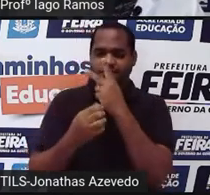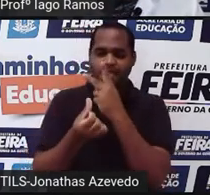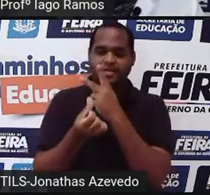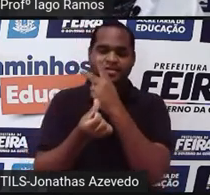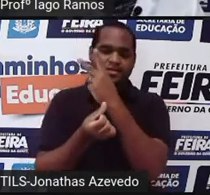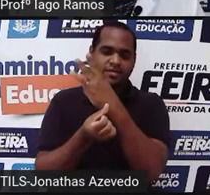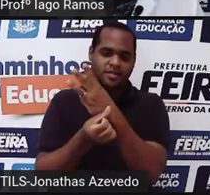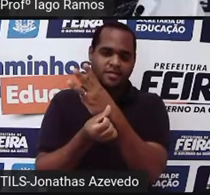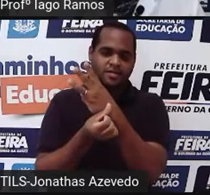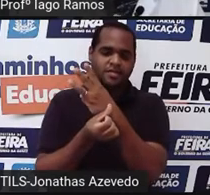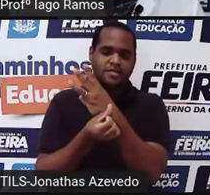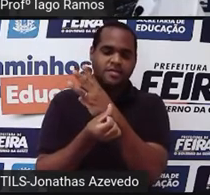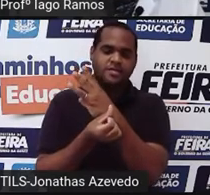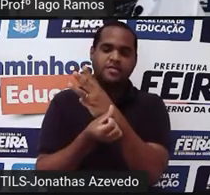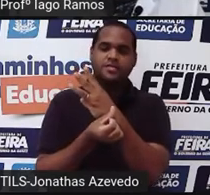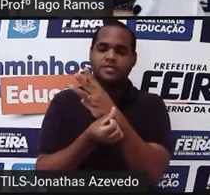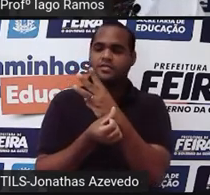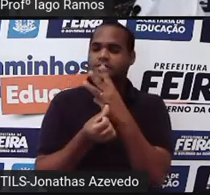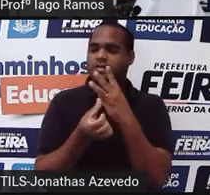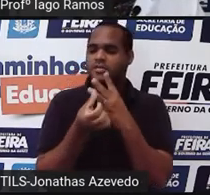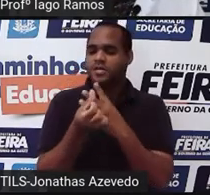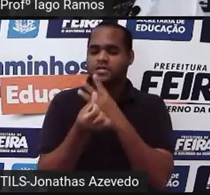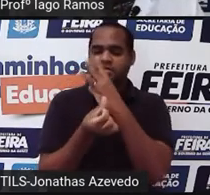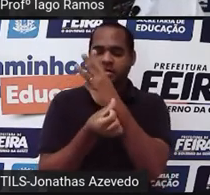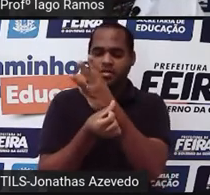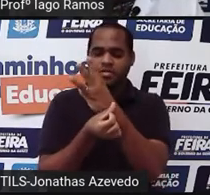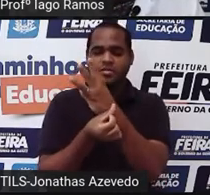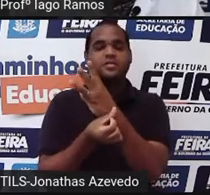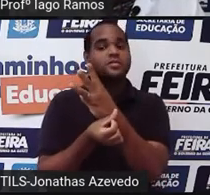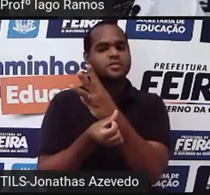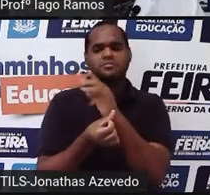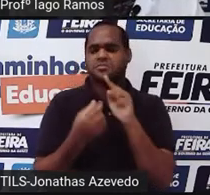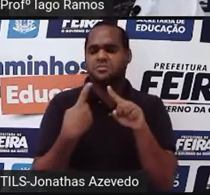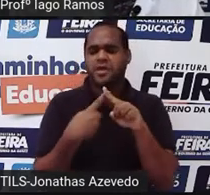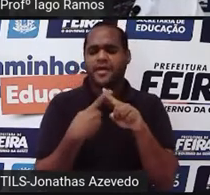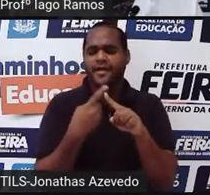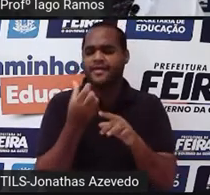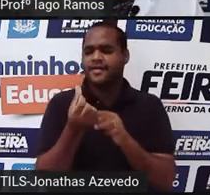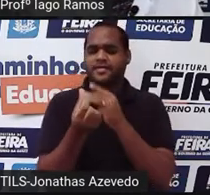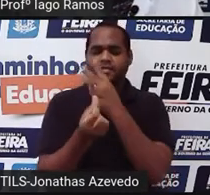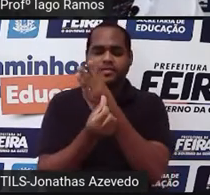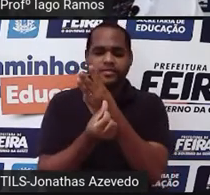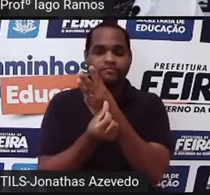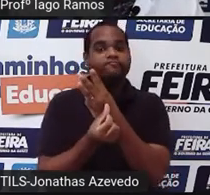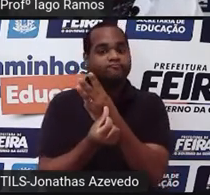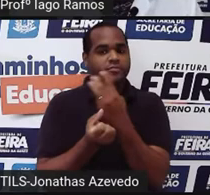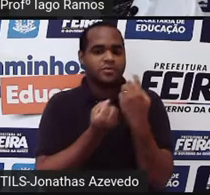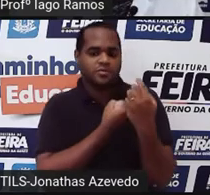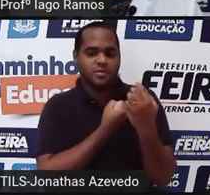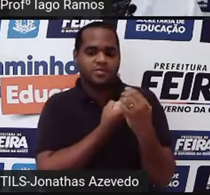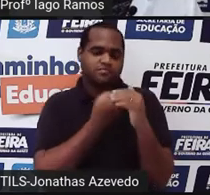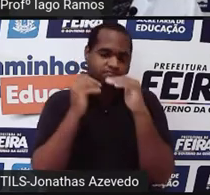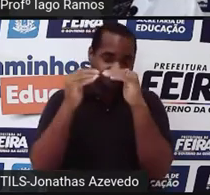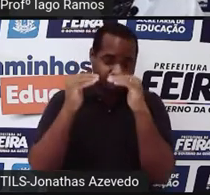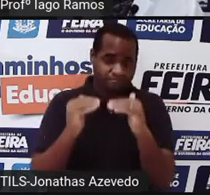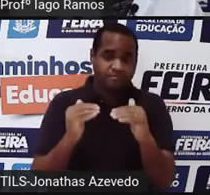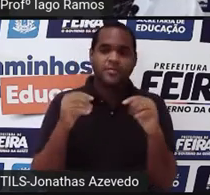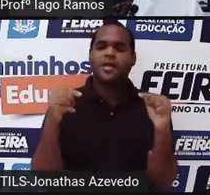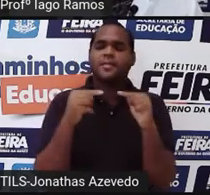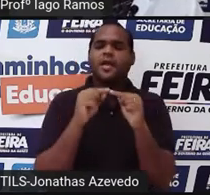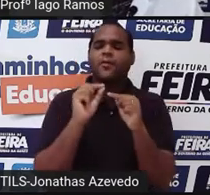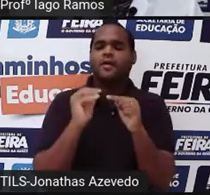dessa base. Ali é um três. Por que que é o três? Esse numerozinho que fica em cima diz